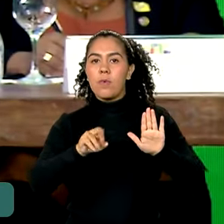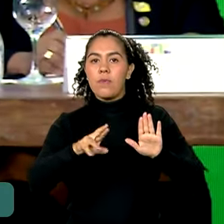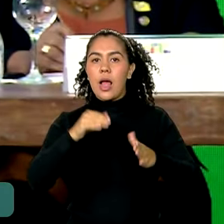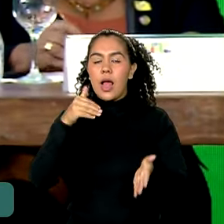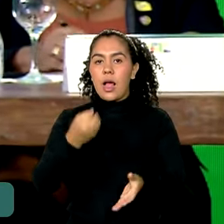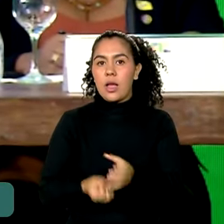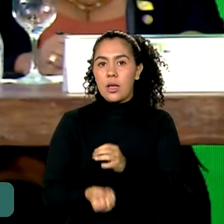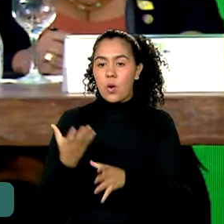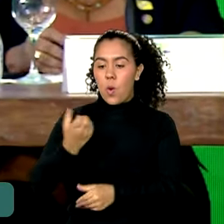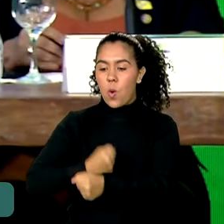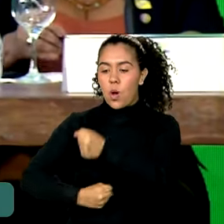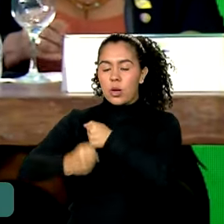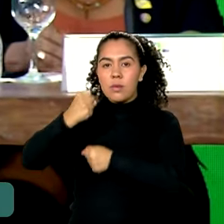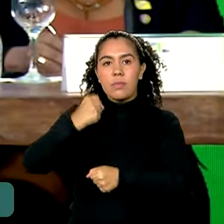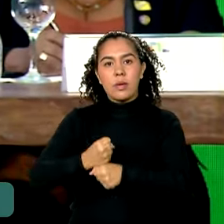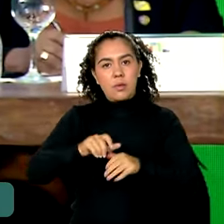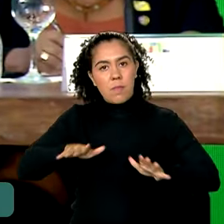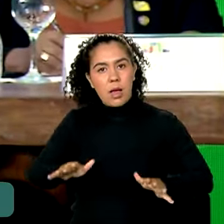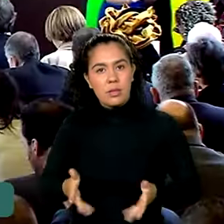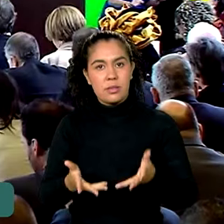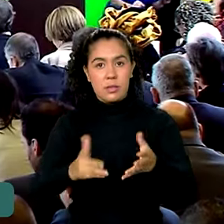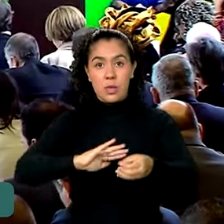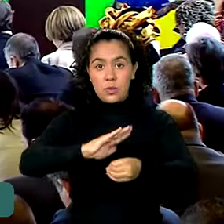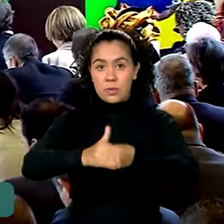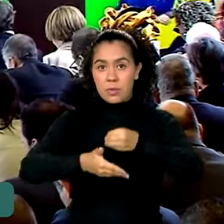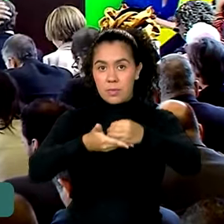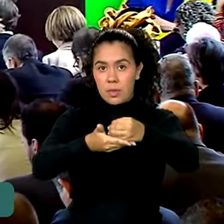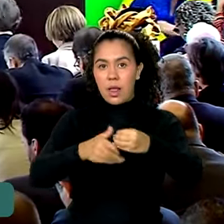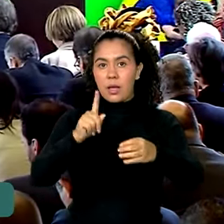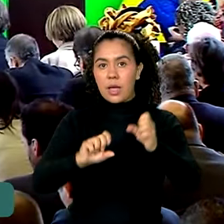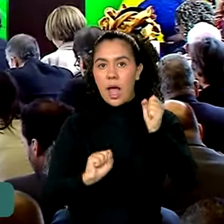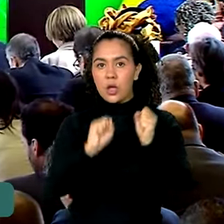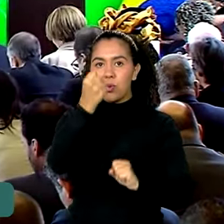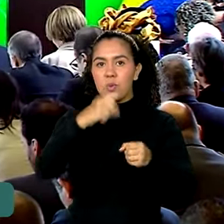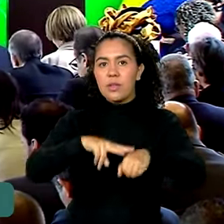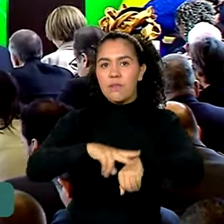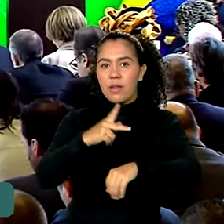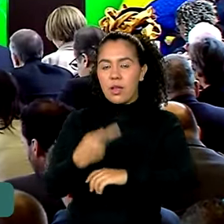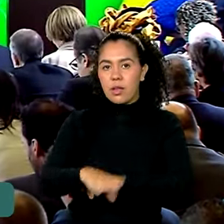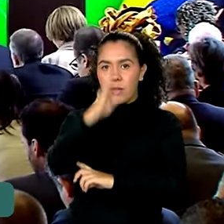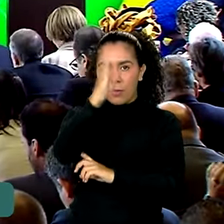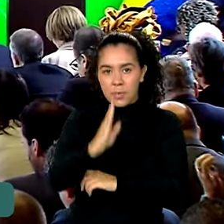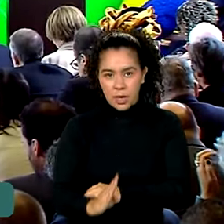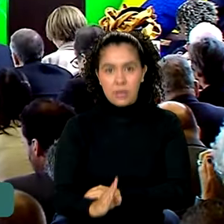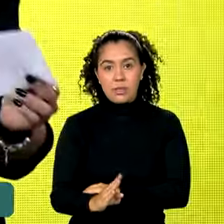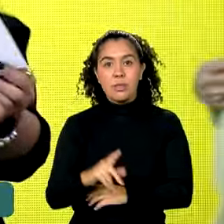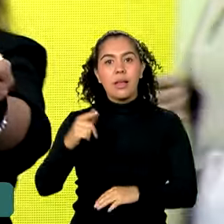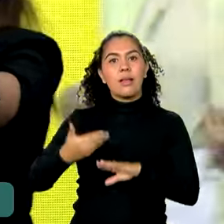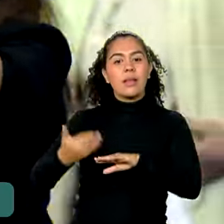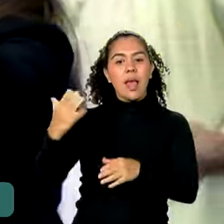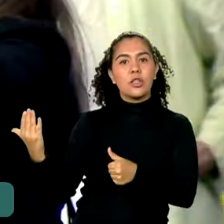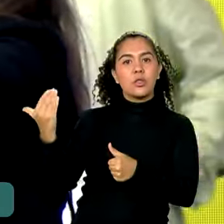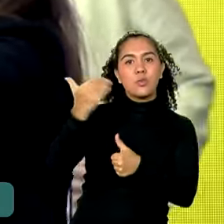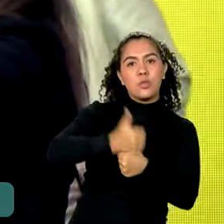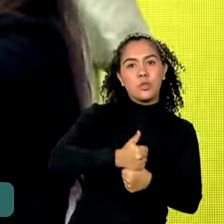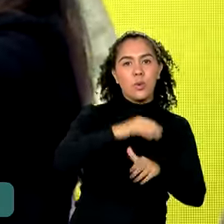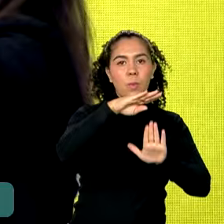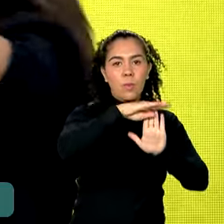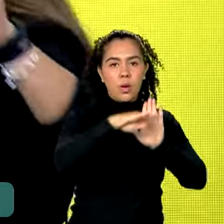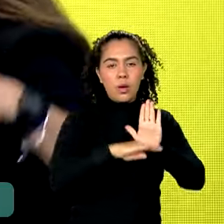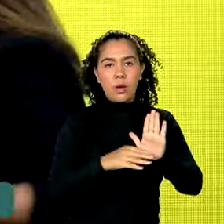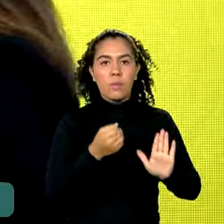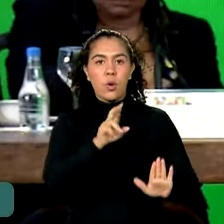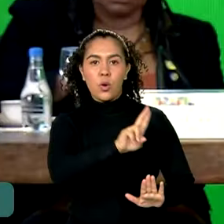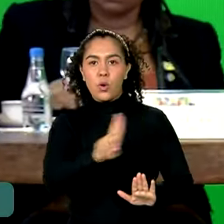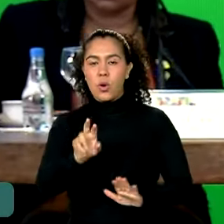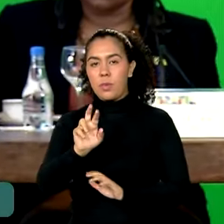para incentivar a indústria verde no Brasil. O programa, que substitui o antigo Rota 2030, inclui limites mínimos